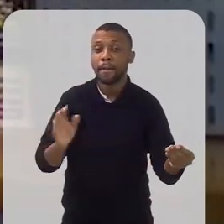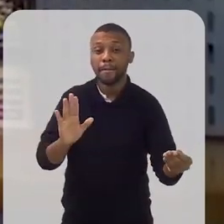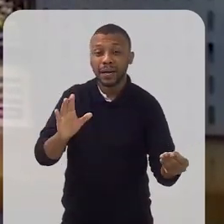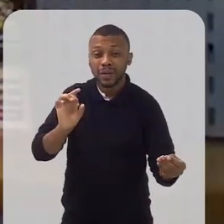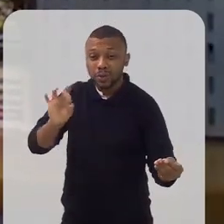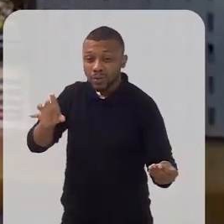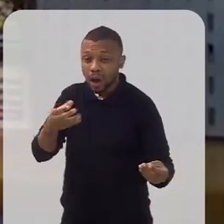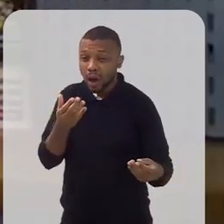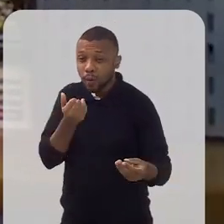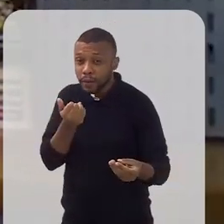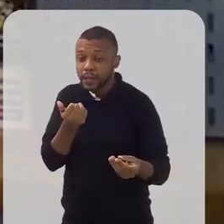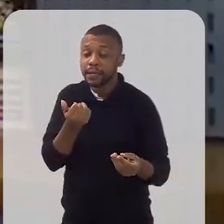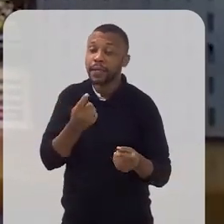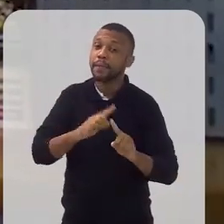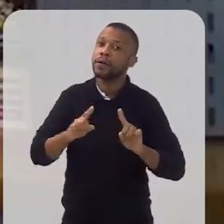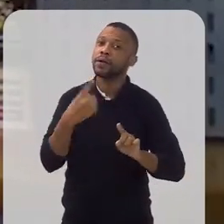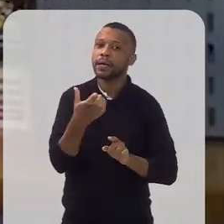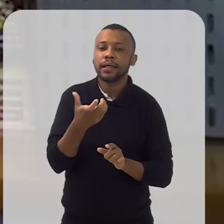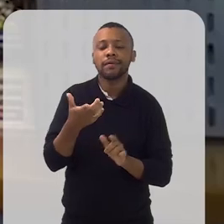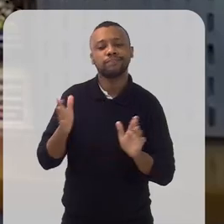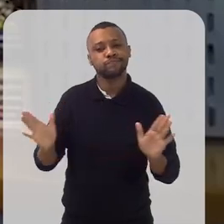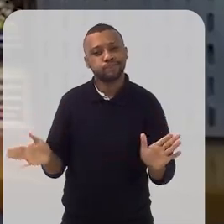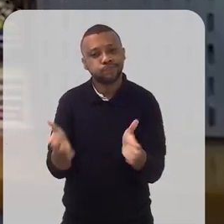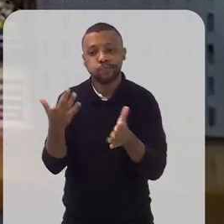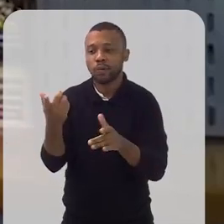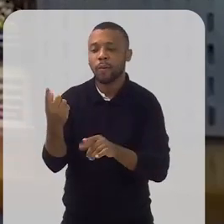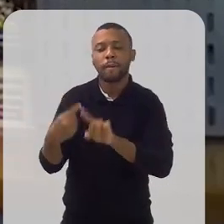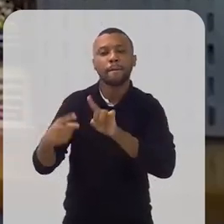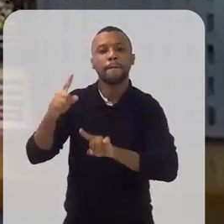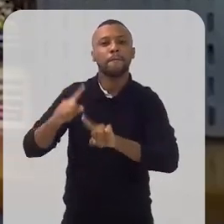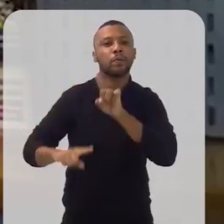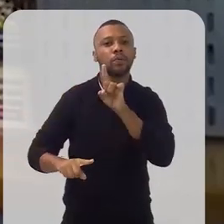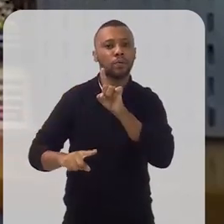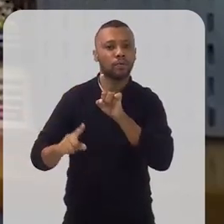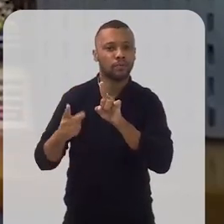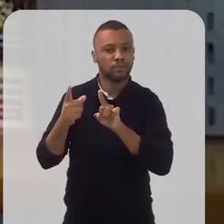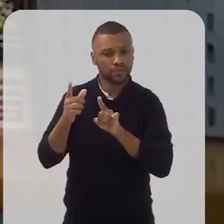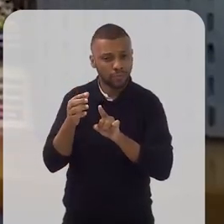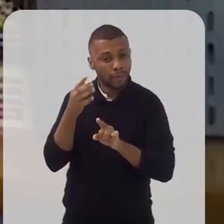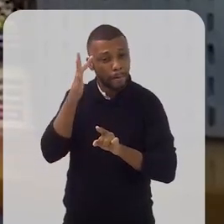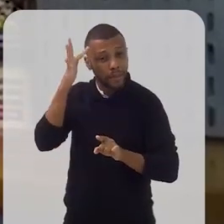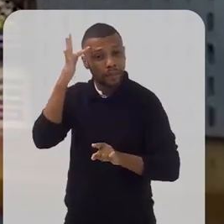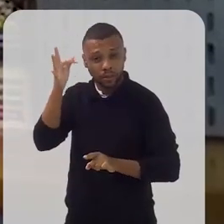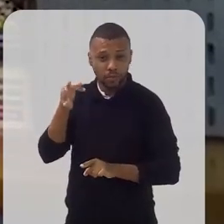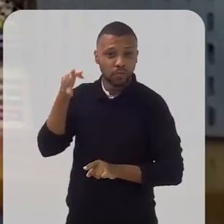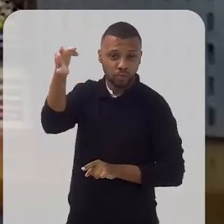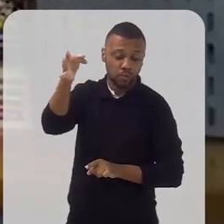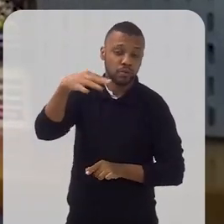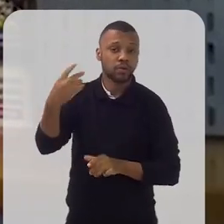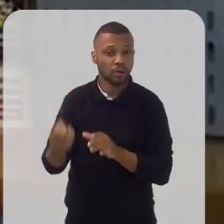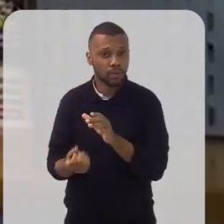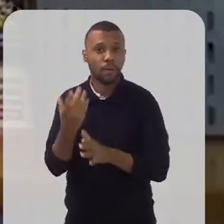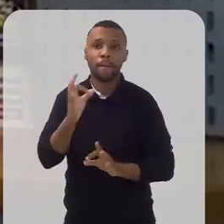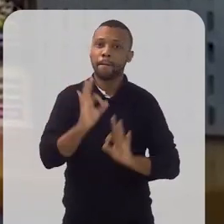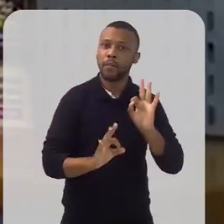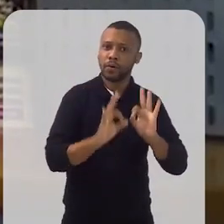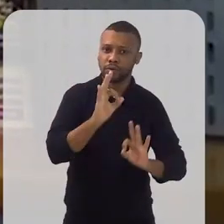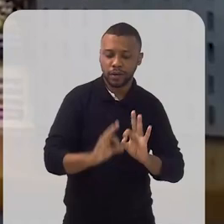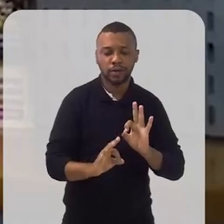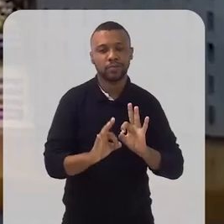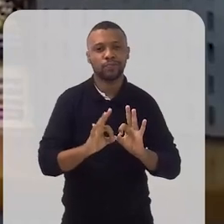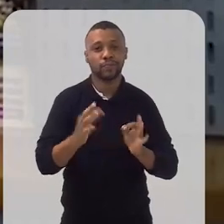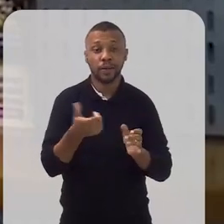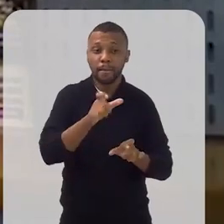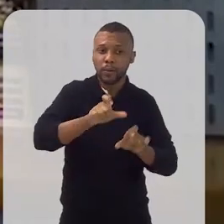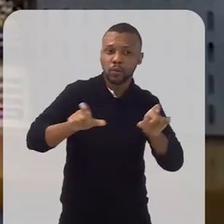queria só levar comida, gente também queria levar desenvolvimento, queria levar uma perspectiva de mudança e de futuro. E aí surgiu o projeto Pessoas e